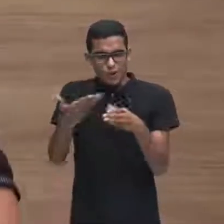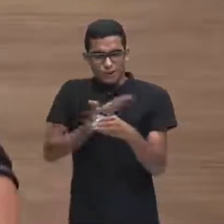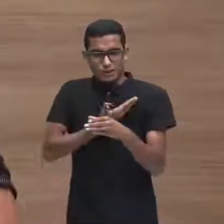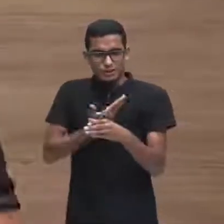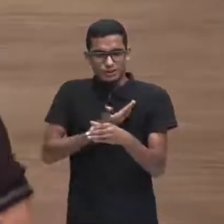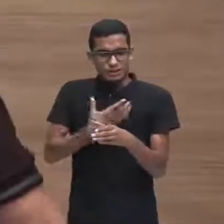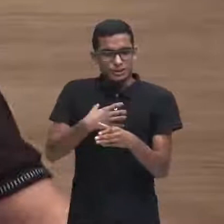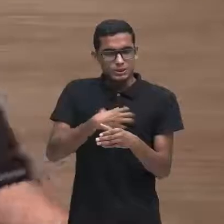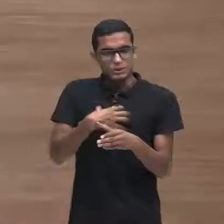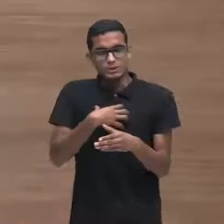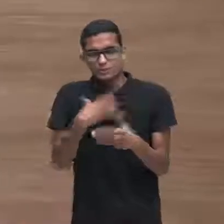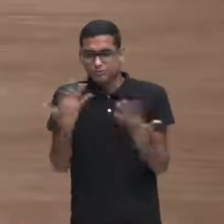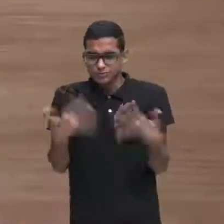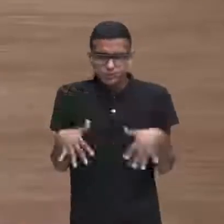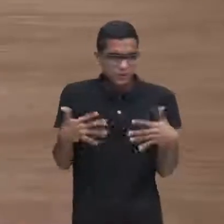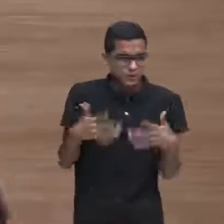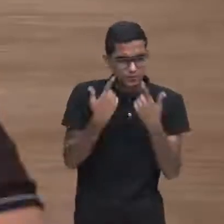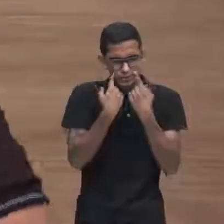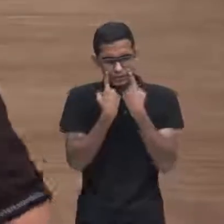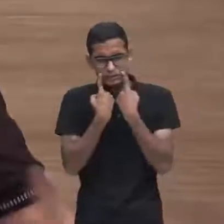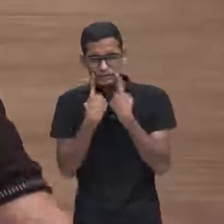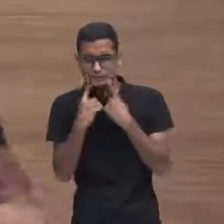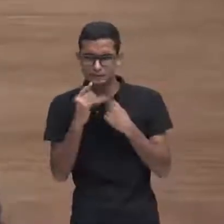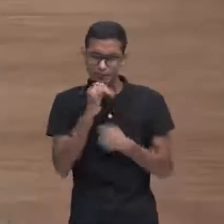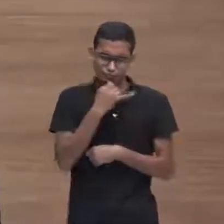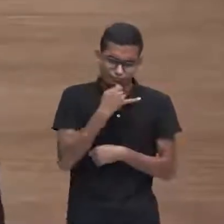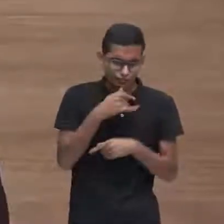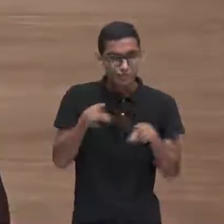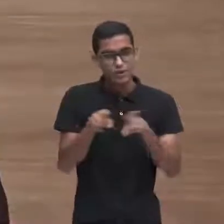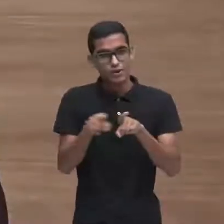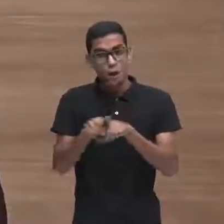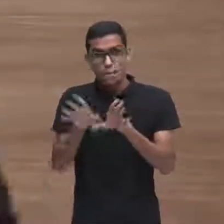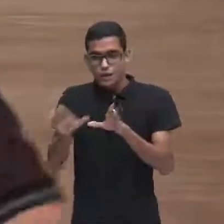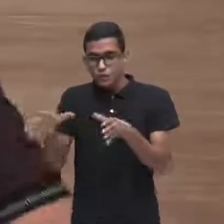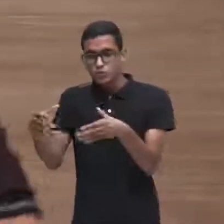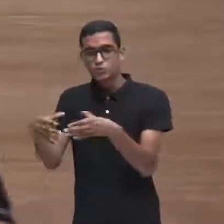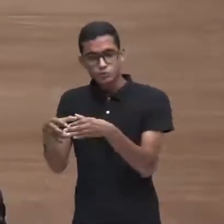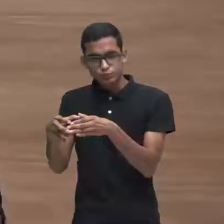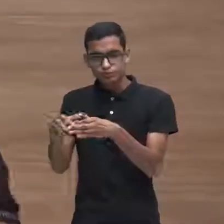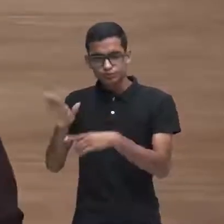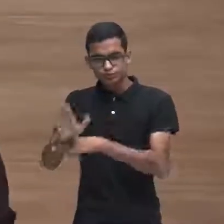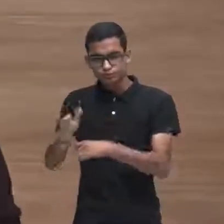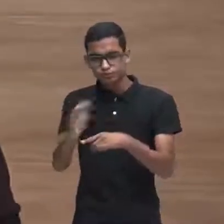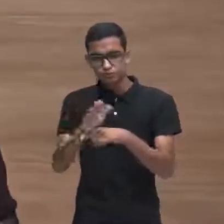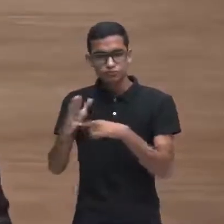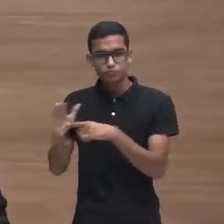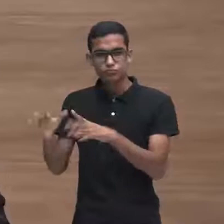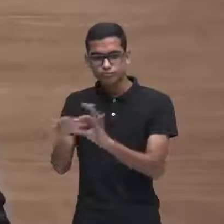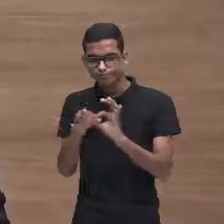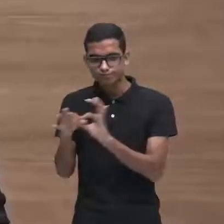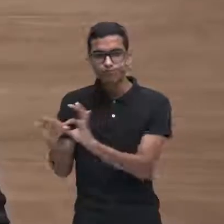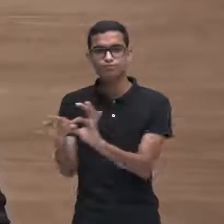chorou o grupo se amparou o grupo esteve presente um junto ao outro